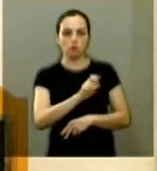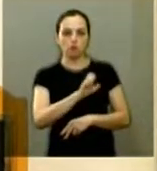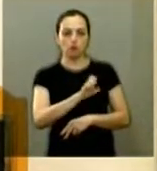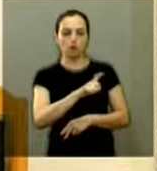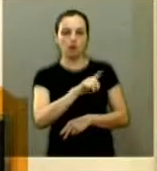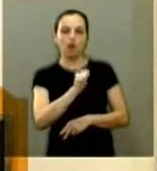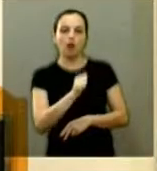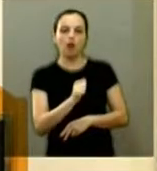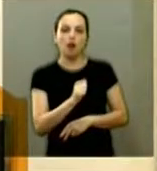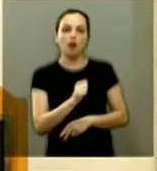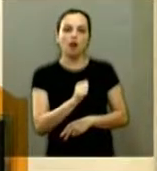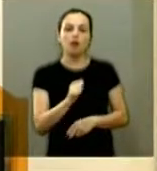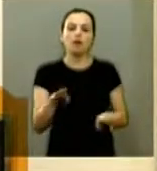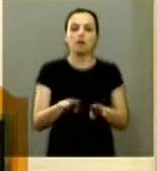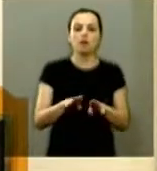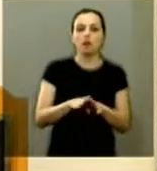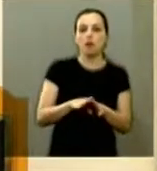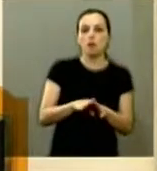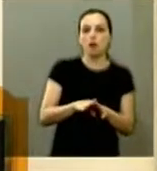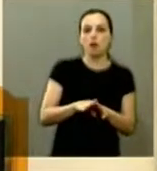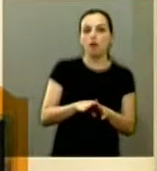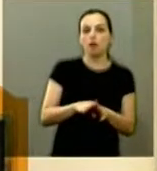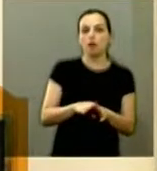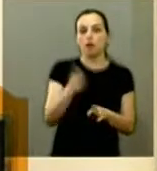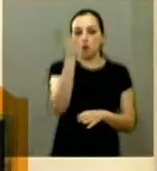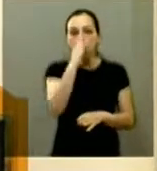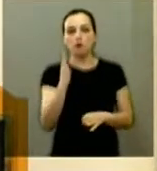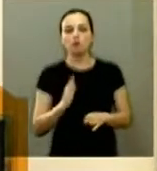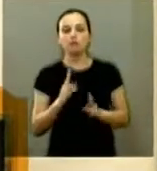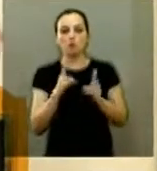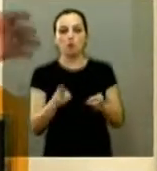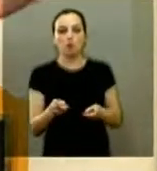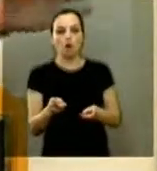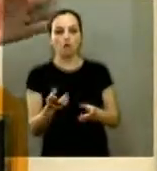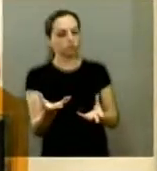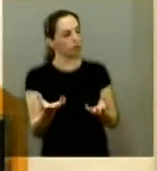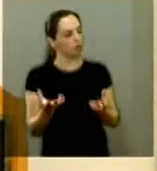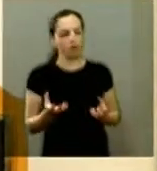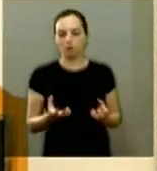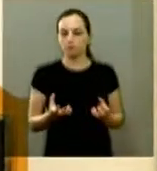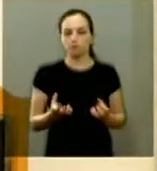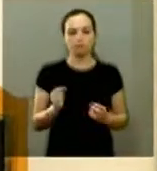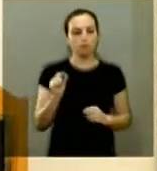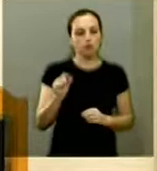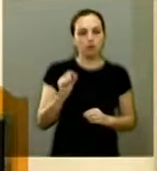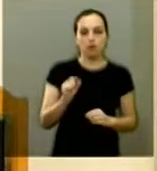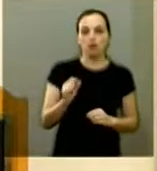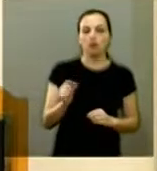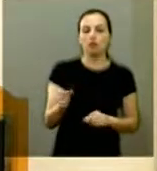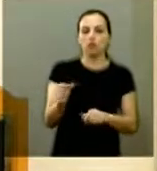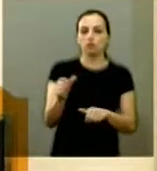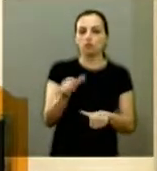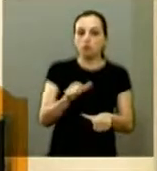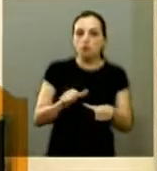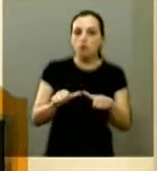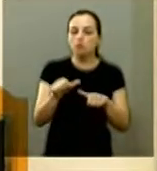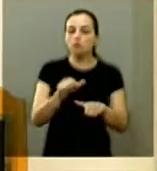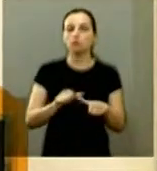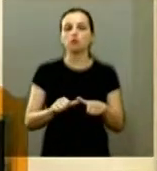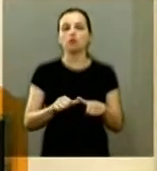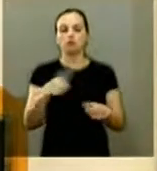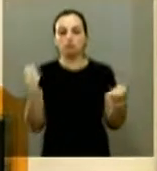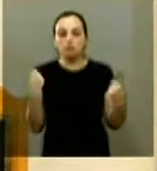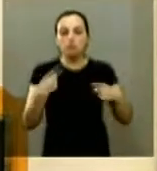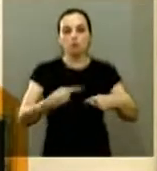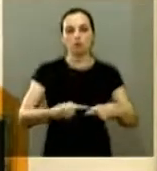Brasil que somos hoje a mudança de fato precisa chegar e a mudança não necessariamente está em disputa nessa eleição